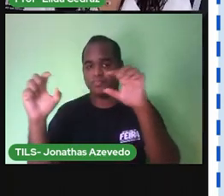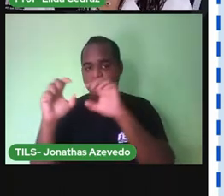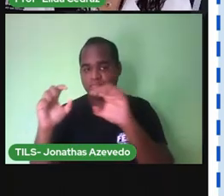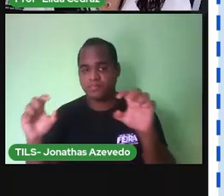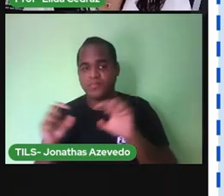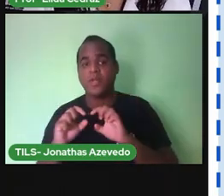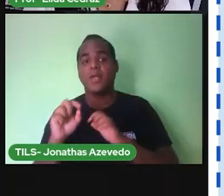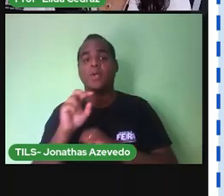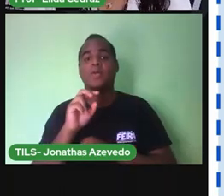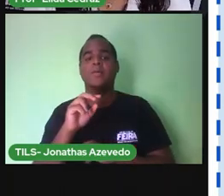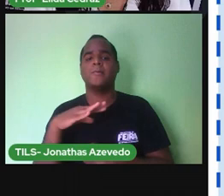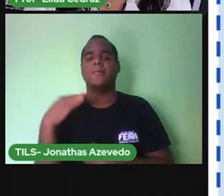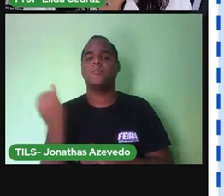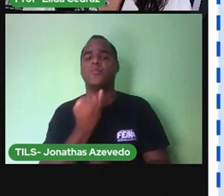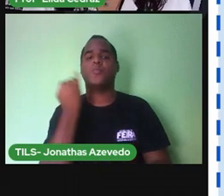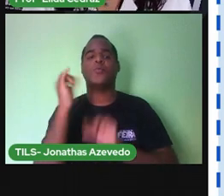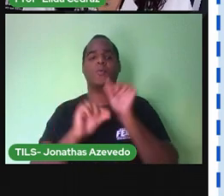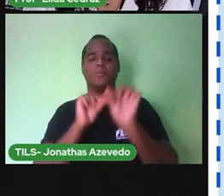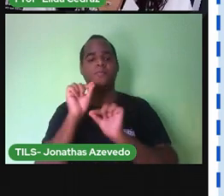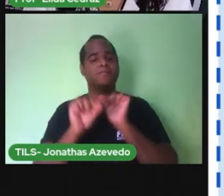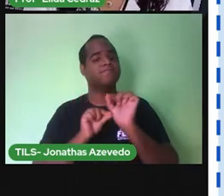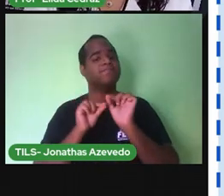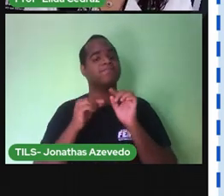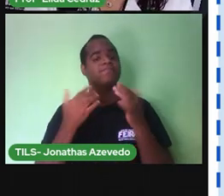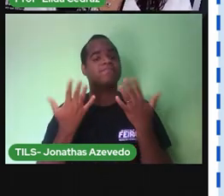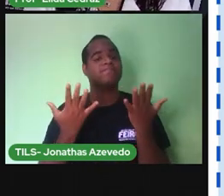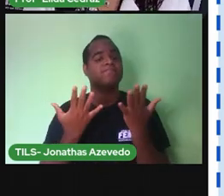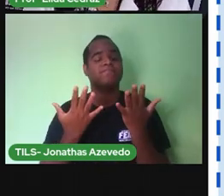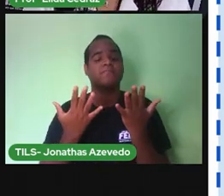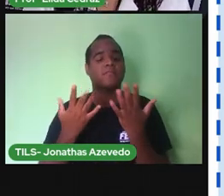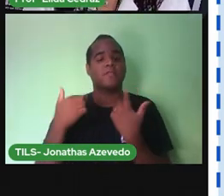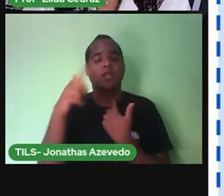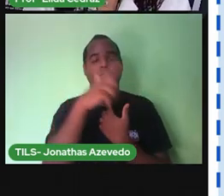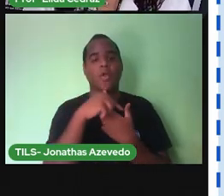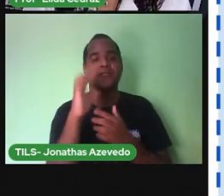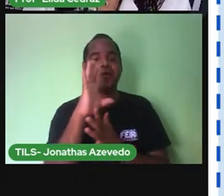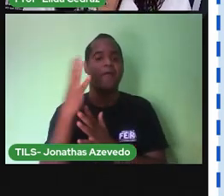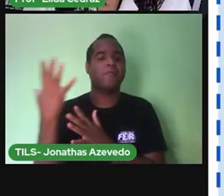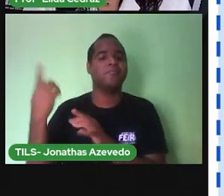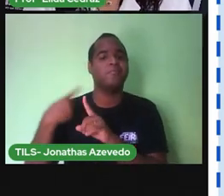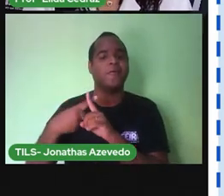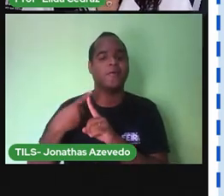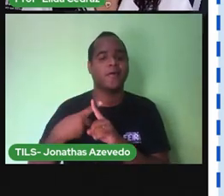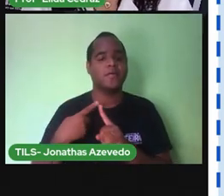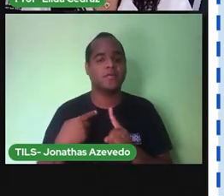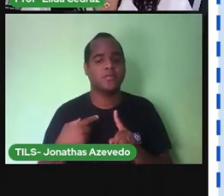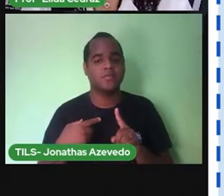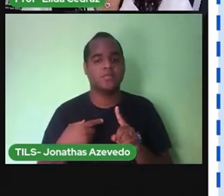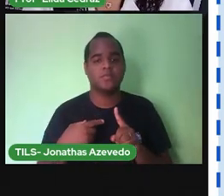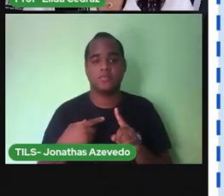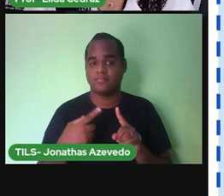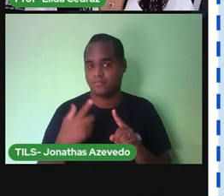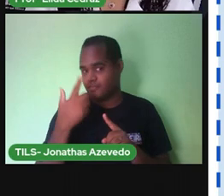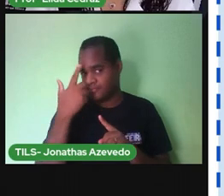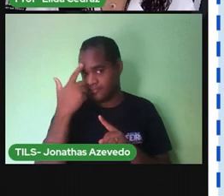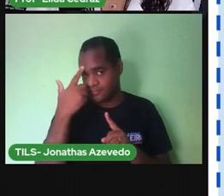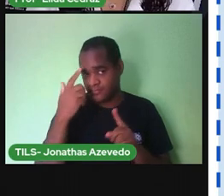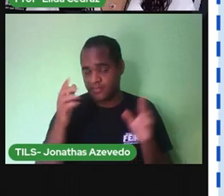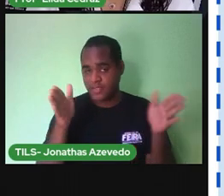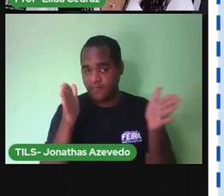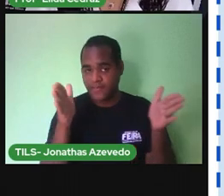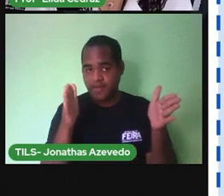a sua importância, o porquê que nós fazemos uma árvore genealógica. Nós vimos a